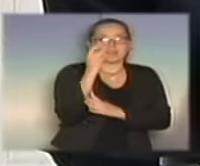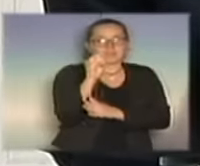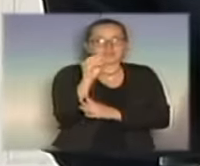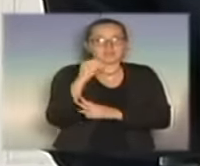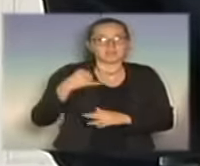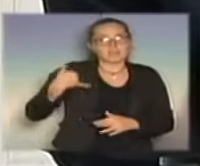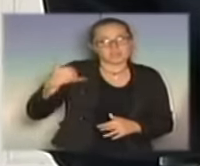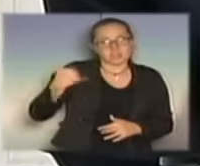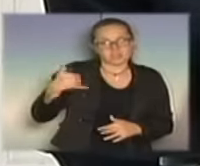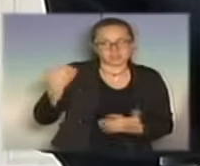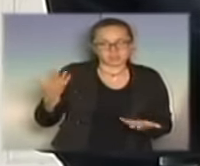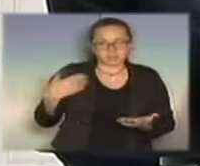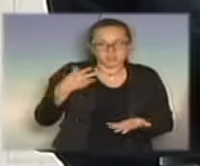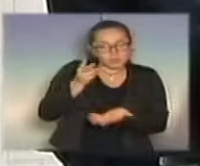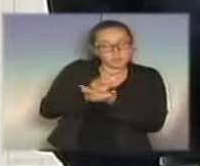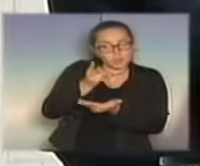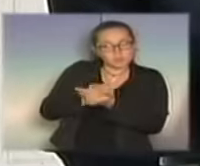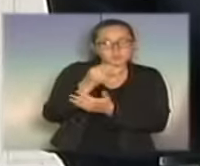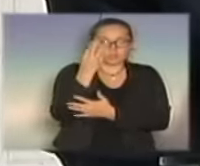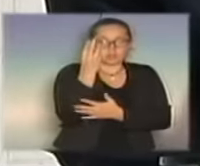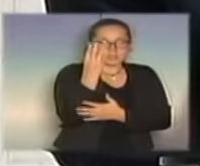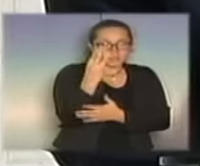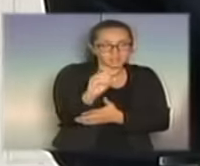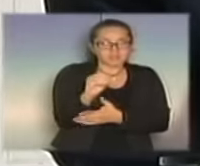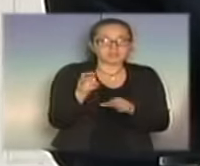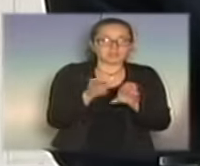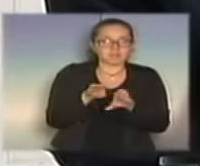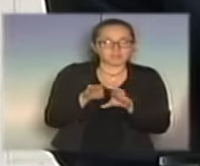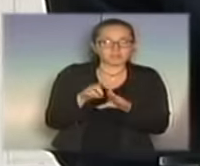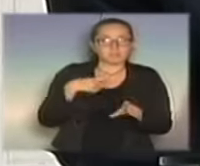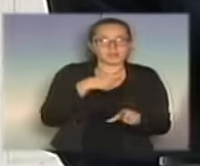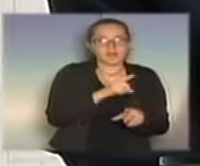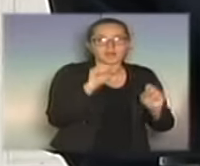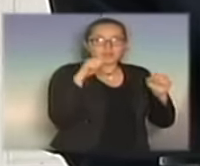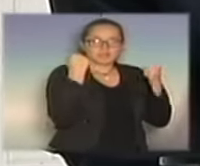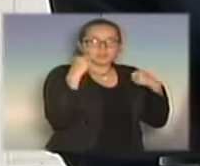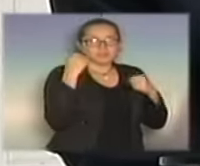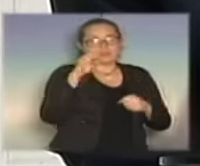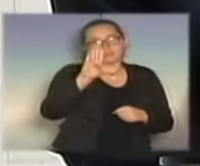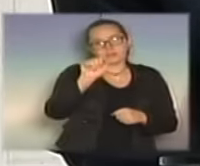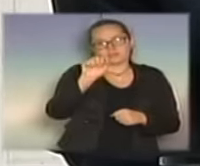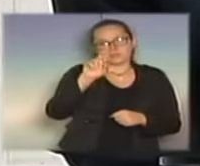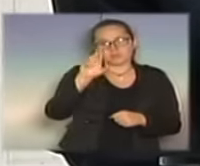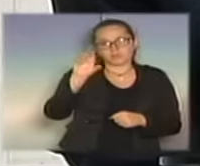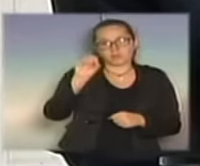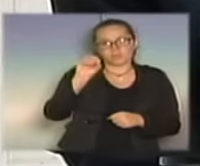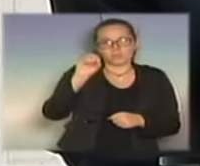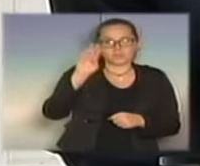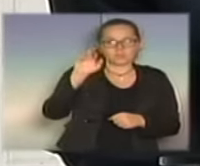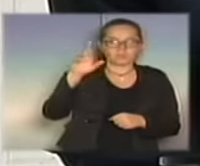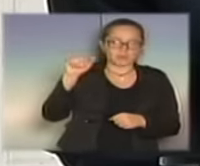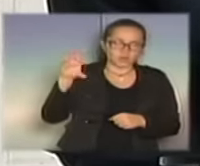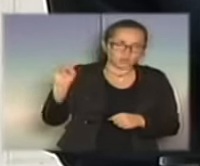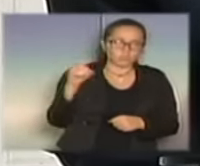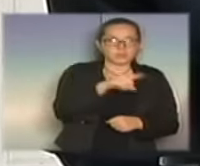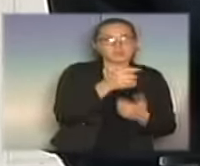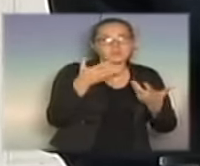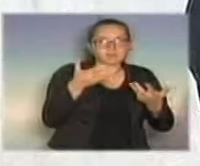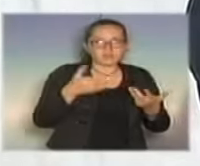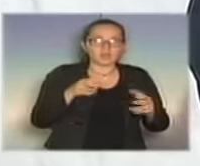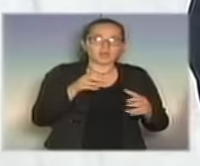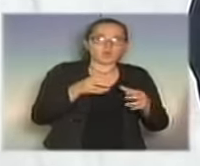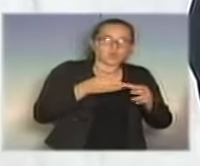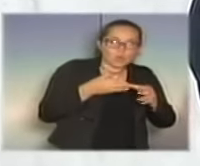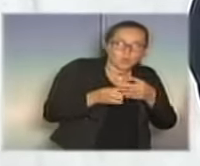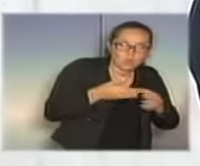então que sejam mantidos os 30 anos, bem como para a Academia do Barro Branco também sejam mantidos os 30 anos para os civis que queiram prestar o concurso